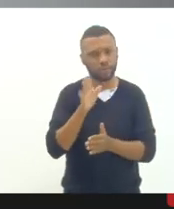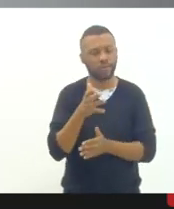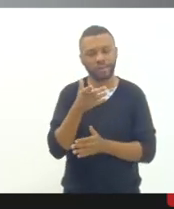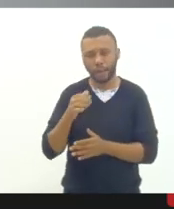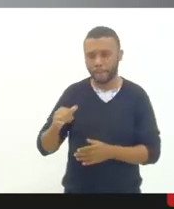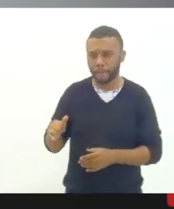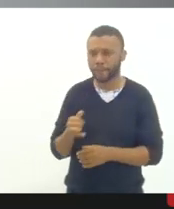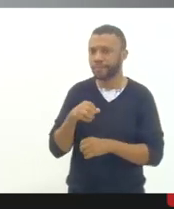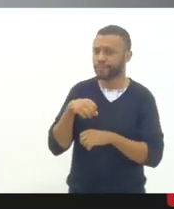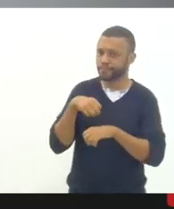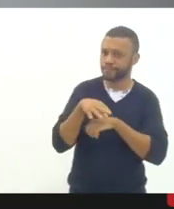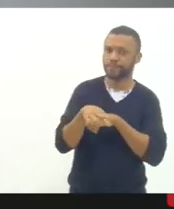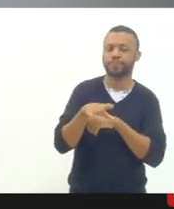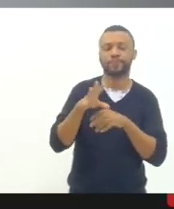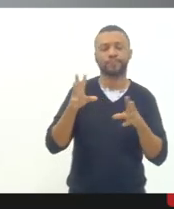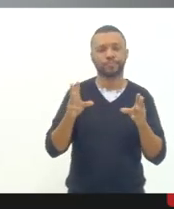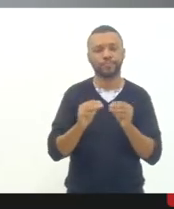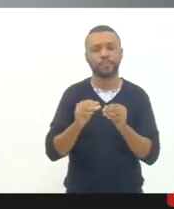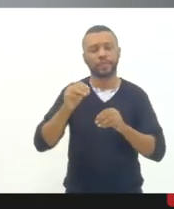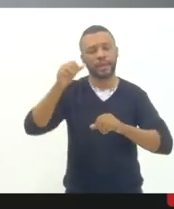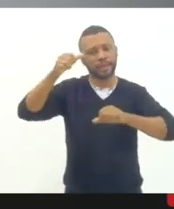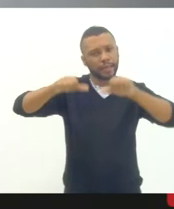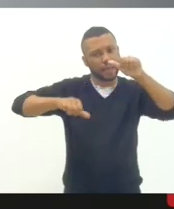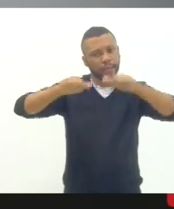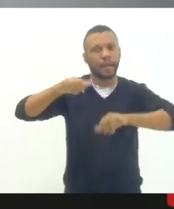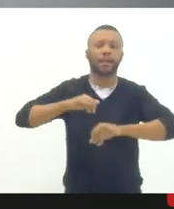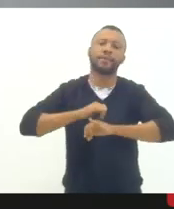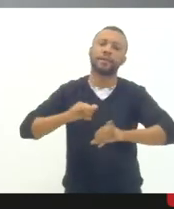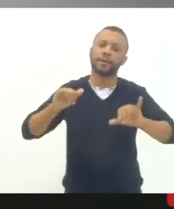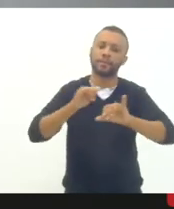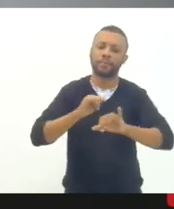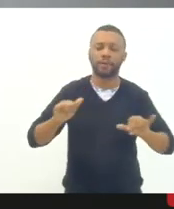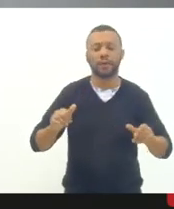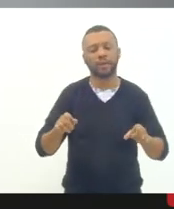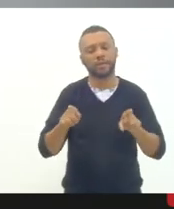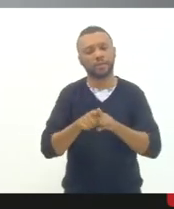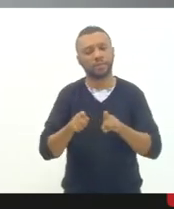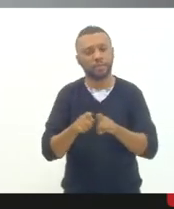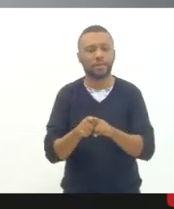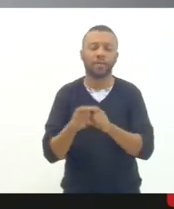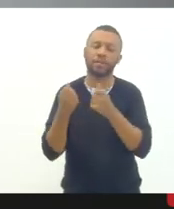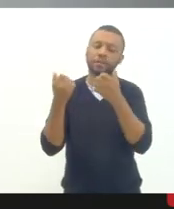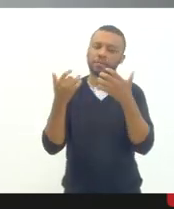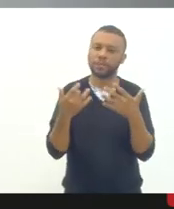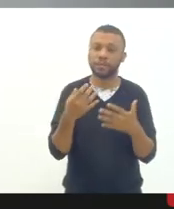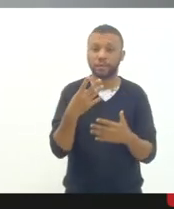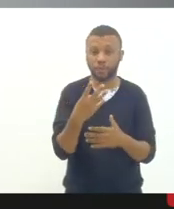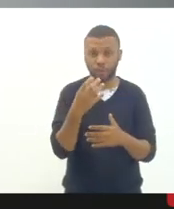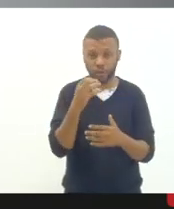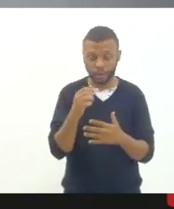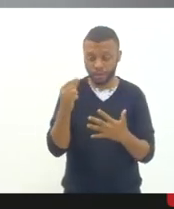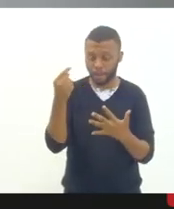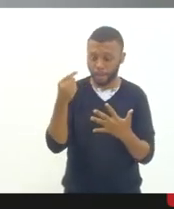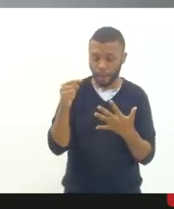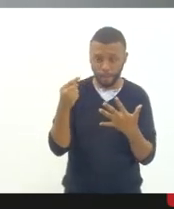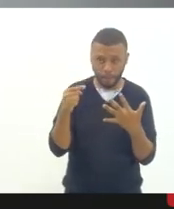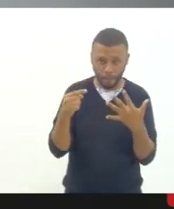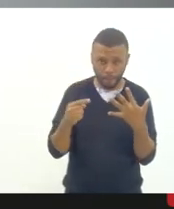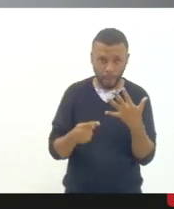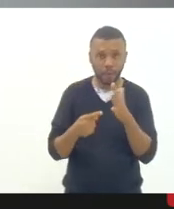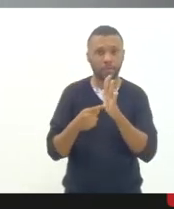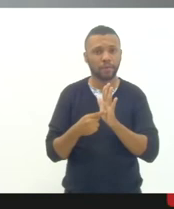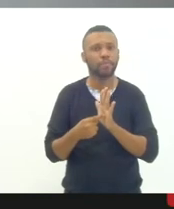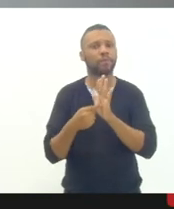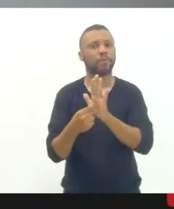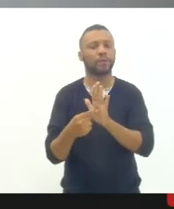essa contribuição dessa análise da campanha deixar aqui um pouco desses 40 pontos que foram também trazidos